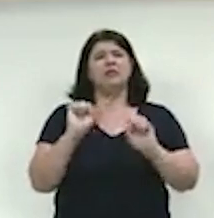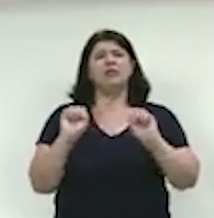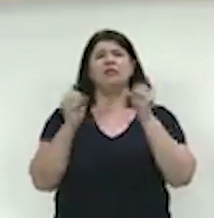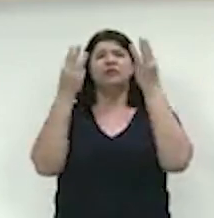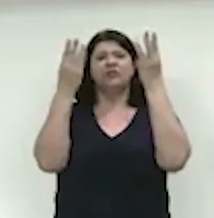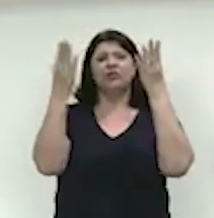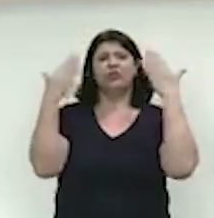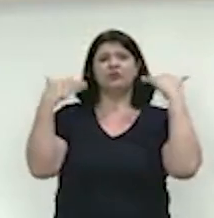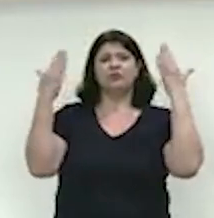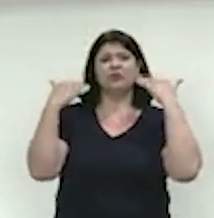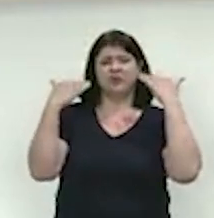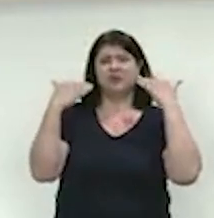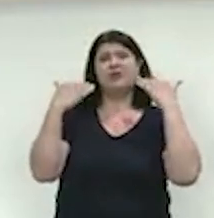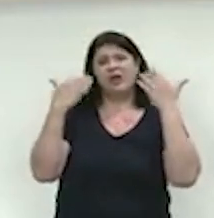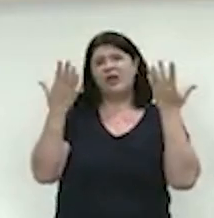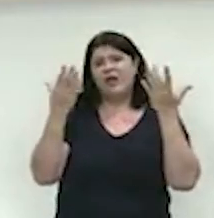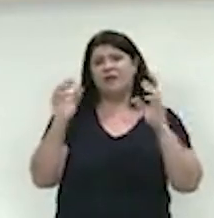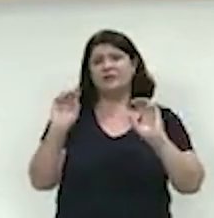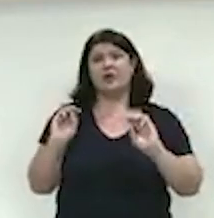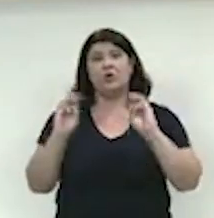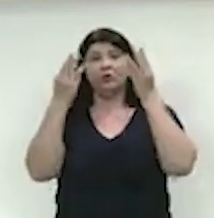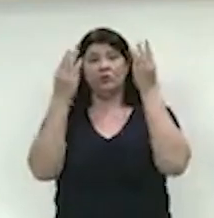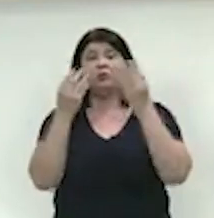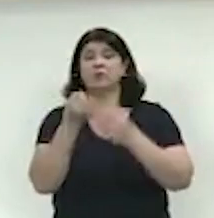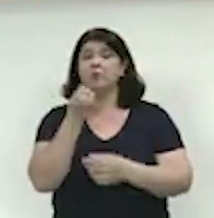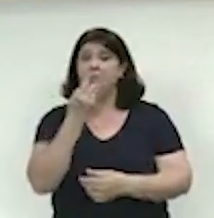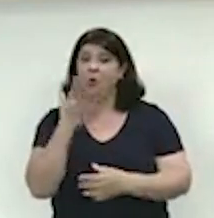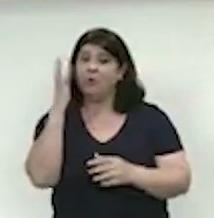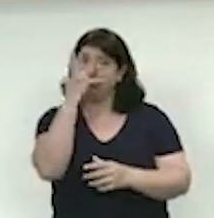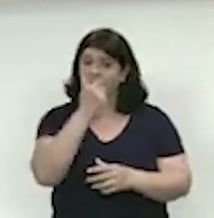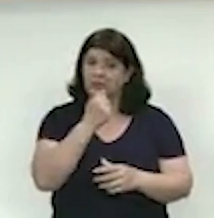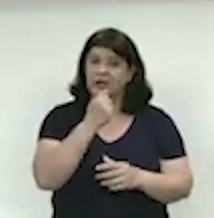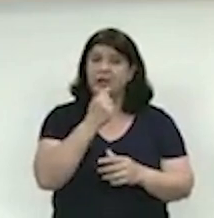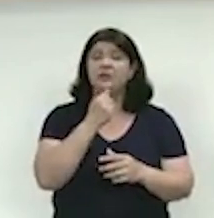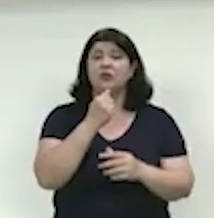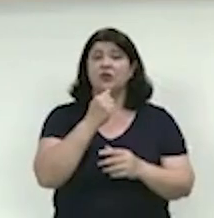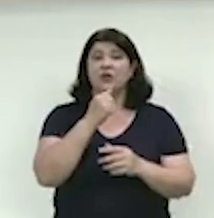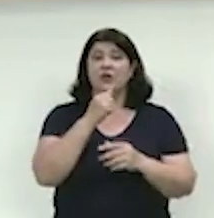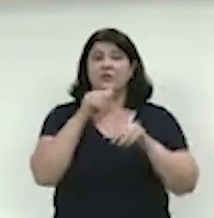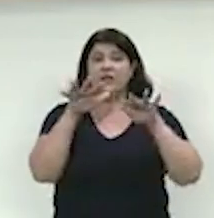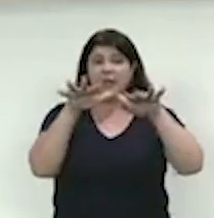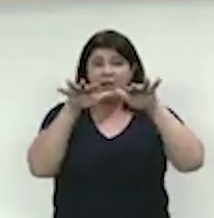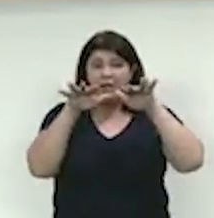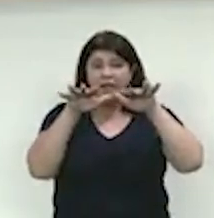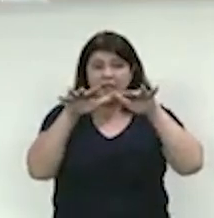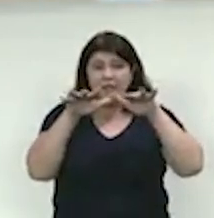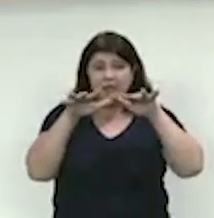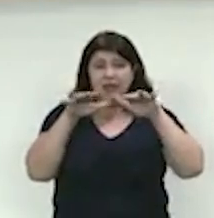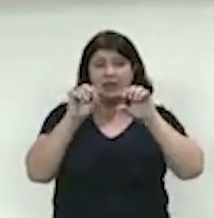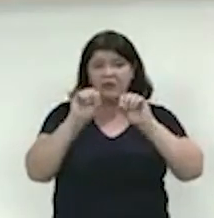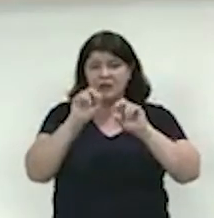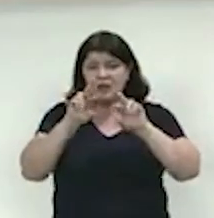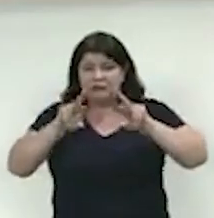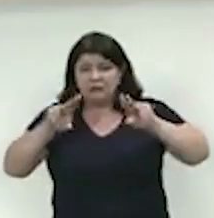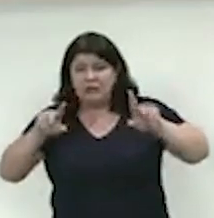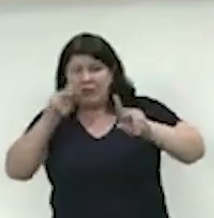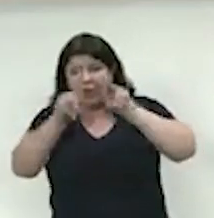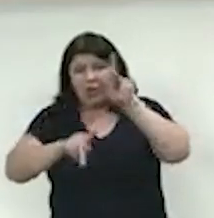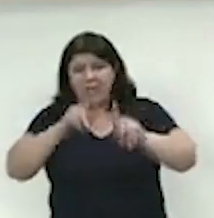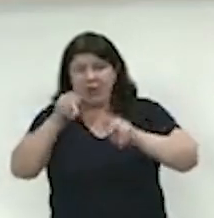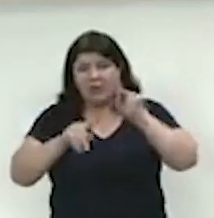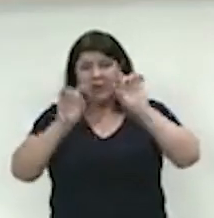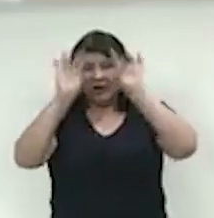um evento muito bonito, que atrai um público muito grande, sobretudo para o bairro do